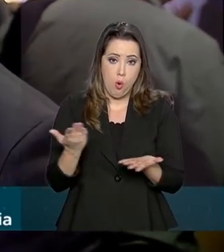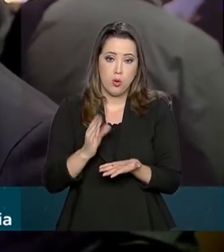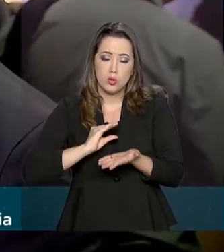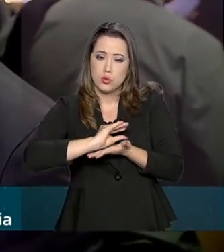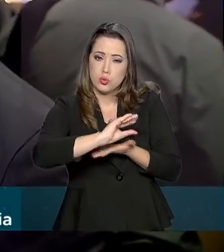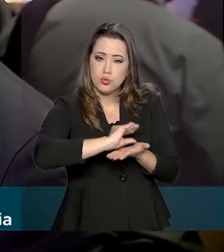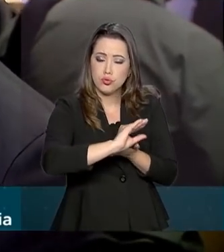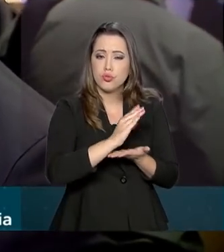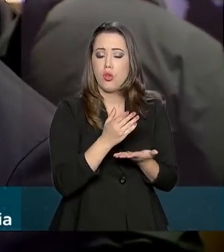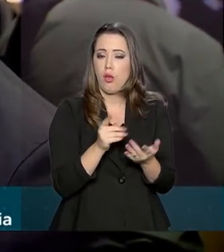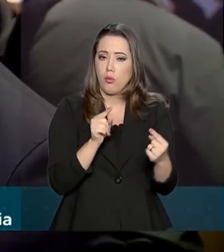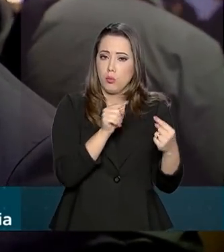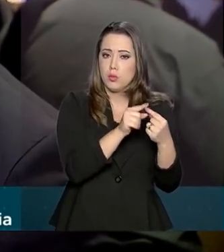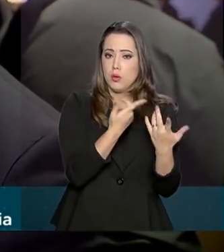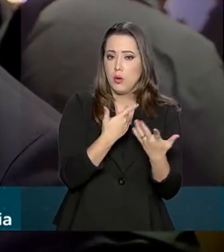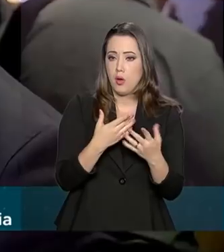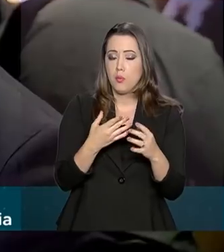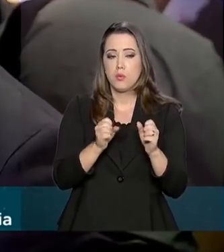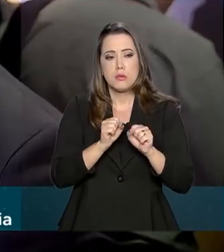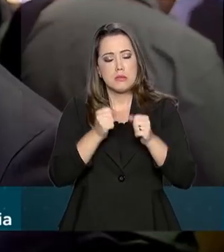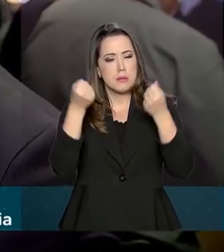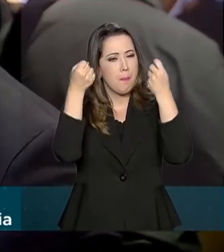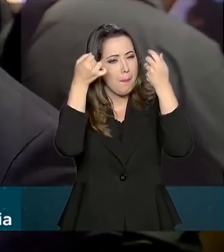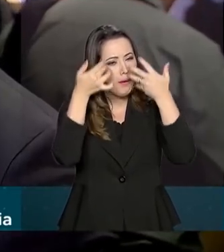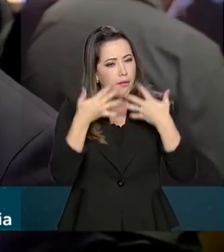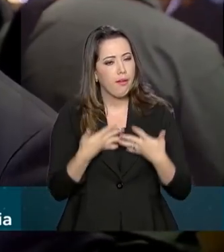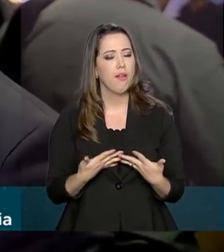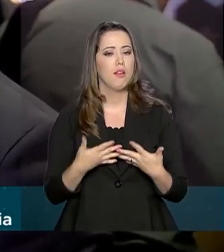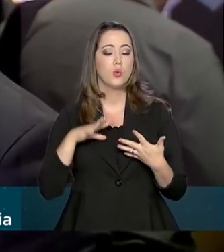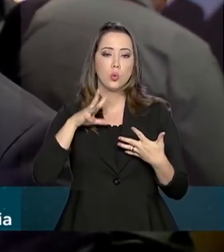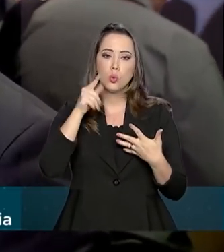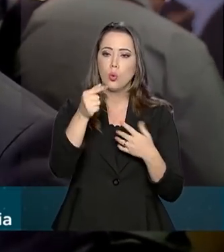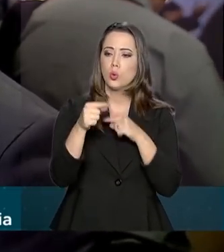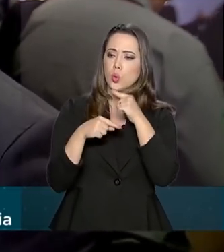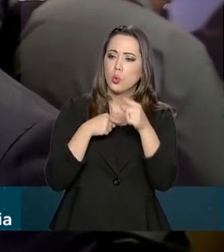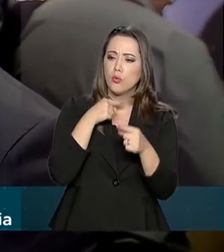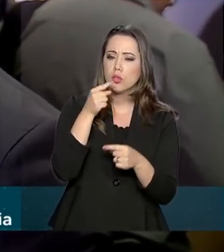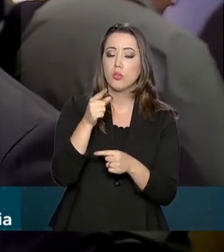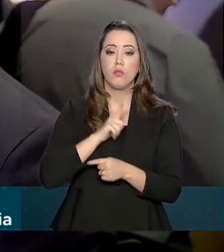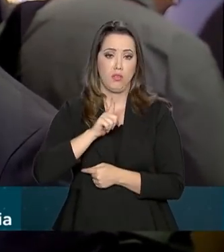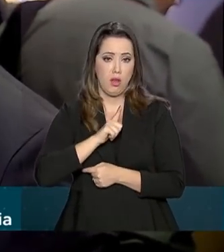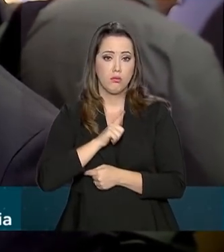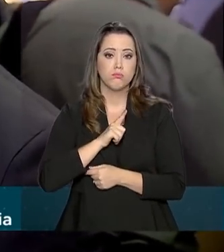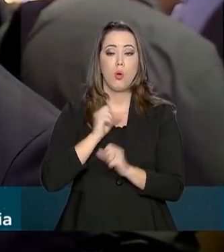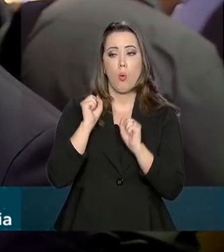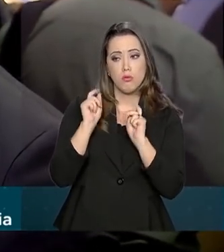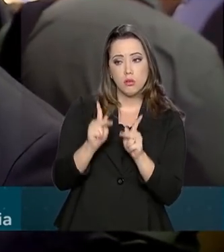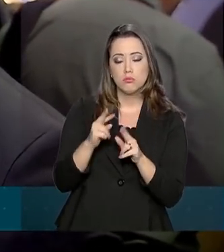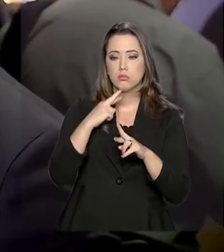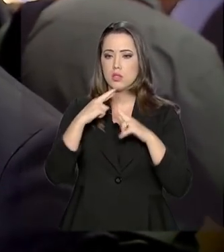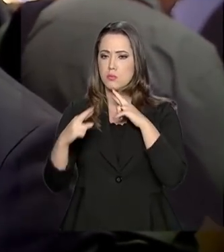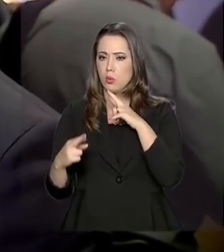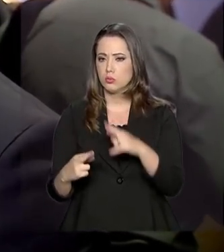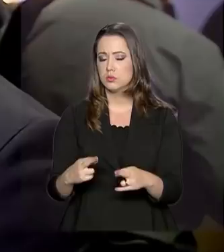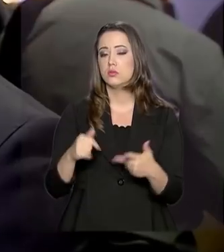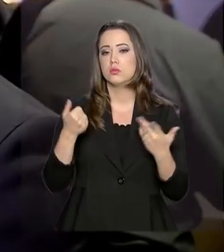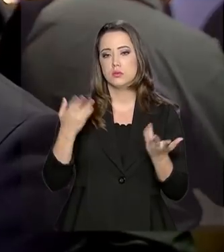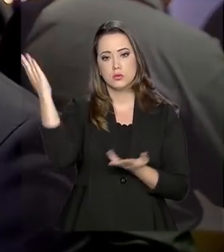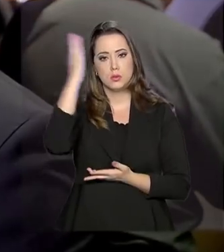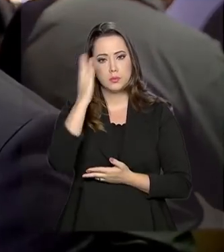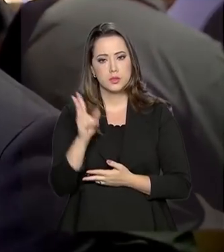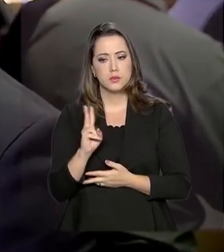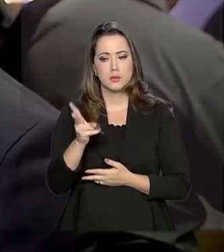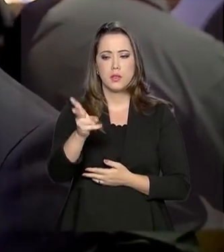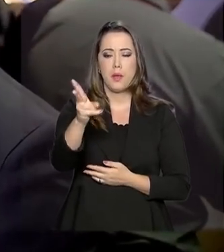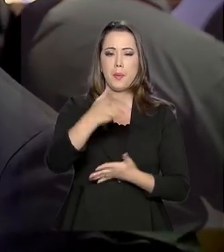se torna um dirimidor de dúvidas, um esclarecedor e, portanto, o Brasil cada vez mais vai se alinhando a uma série de